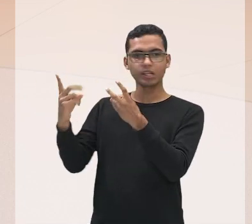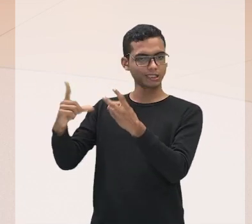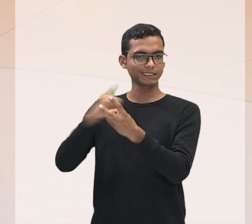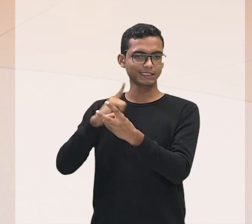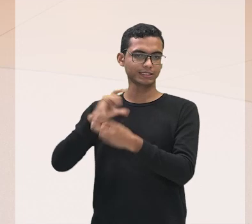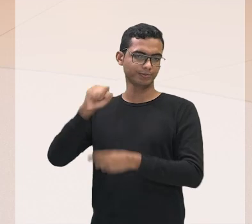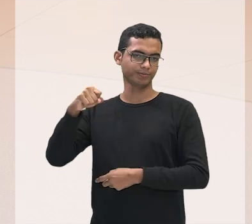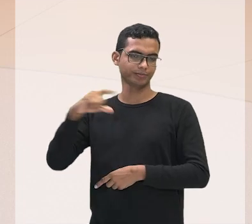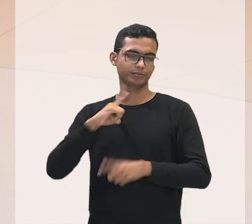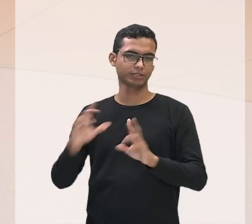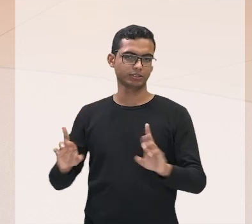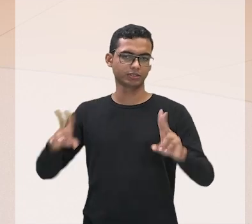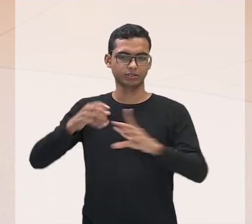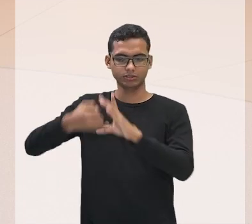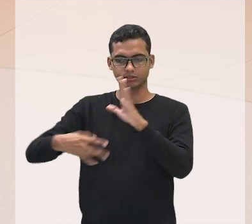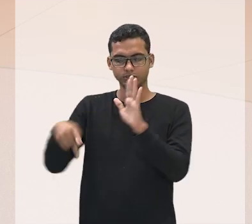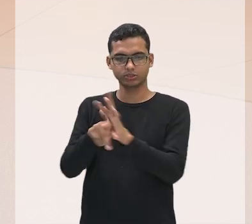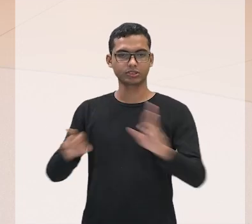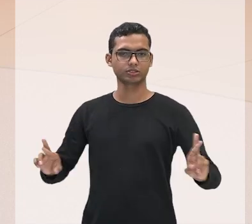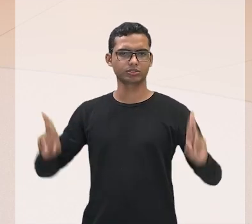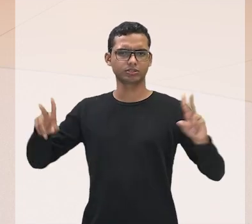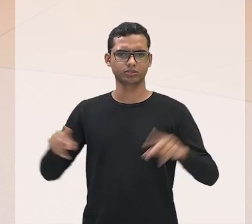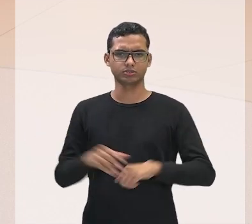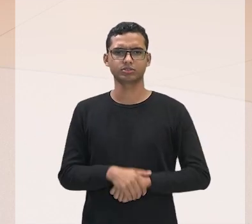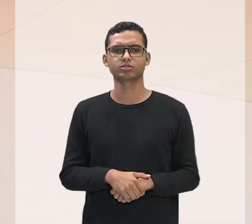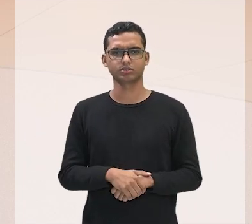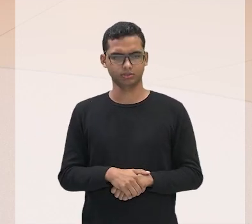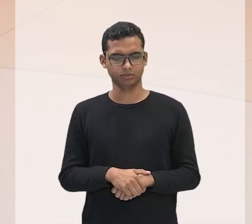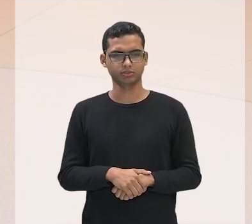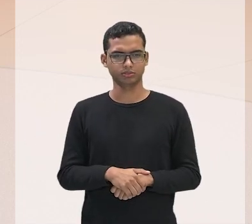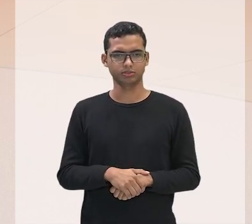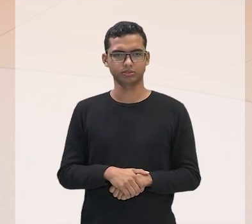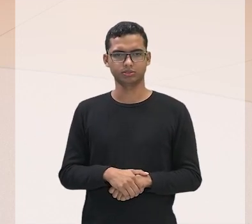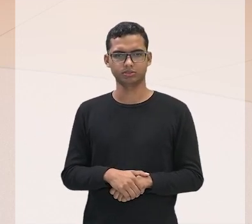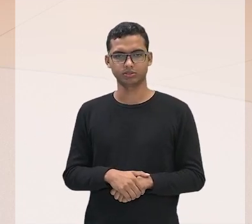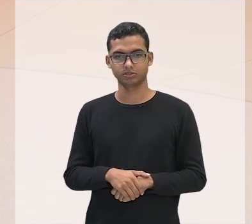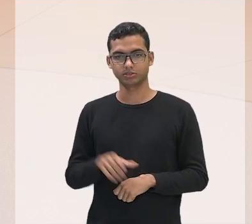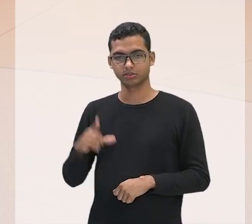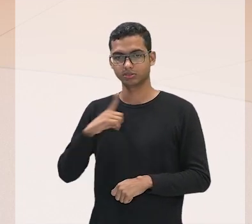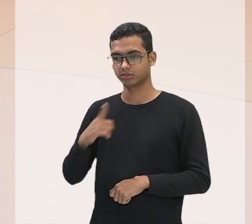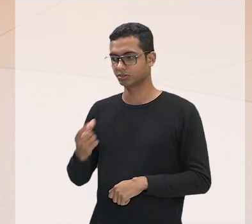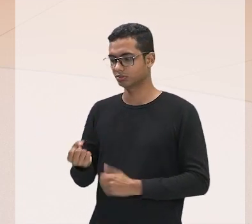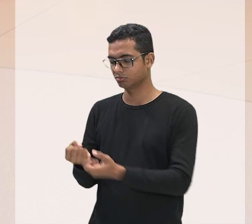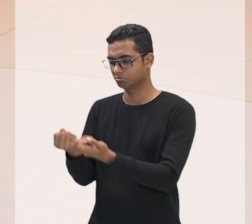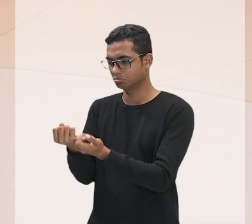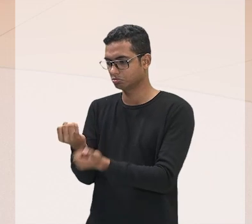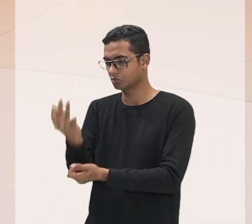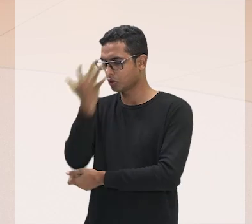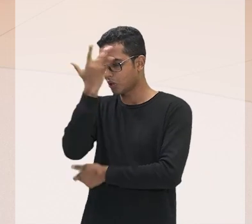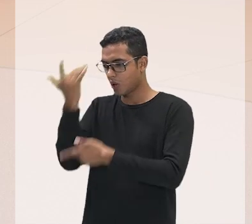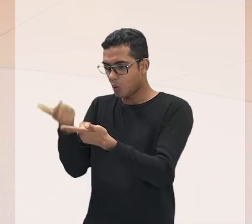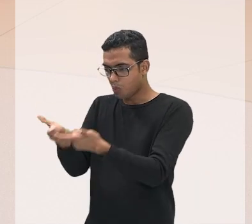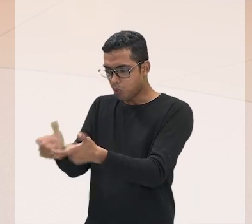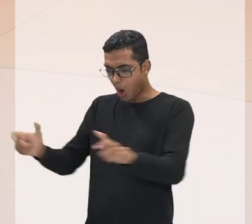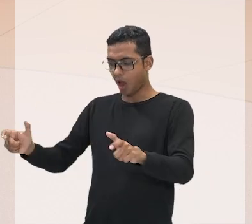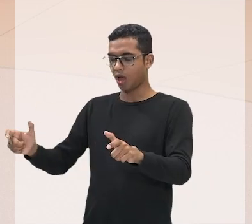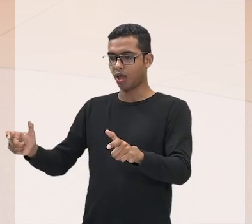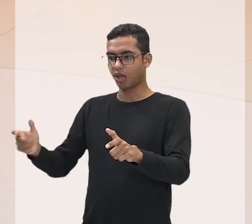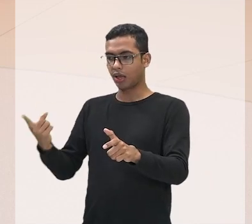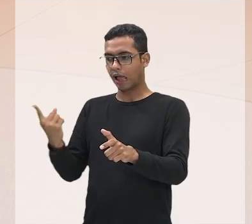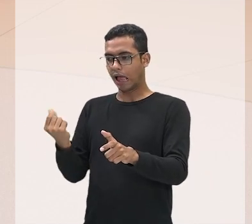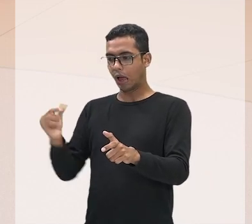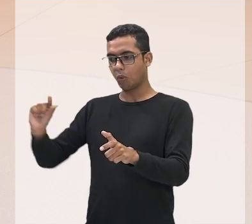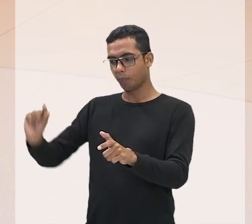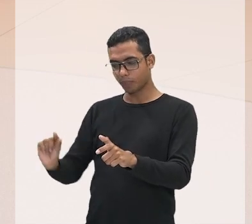Lá no outro lado ali, é muita gente com pouco acesso a essa renda. Enquanto a gente tem bem menos pessoas